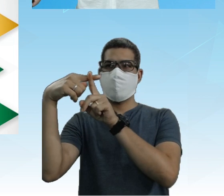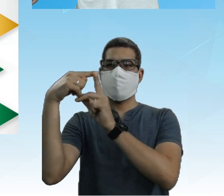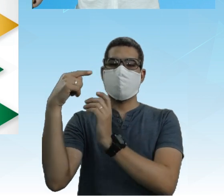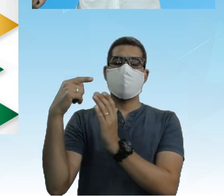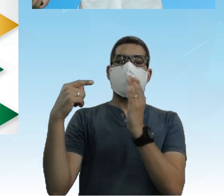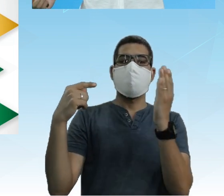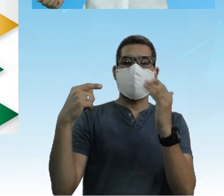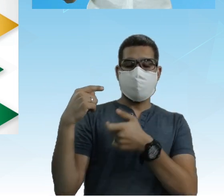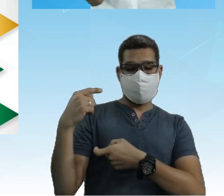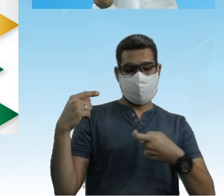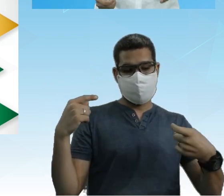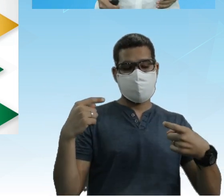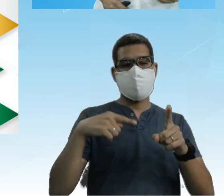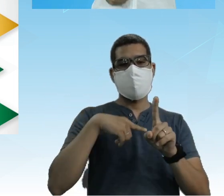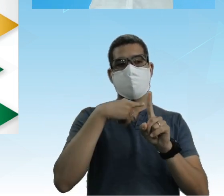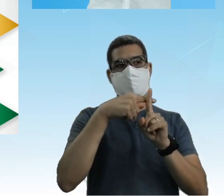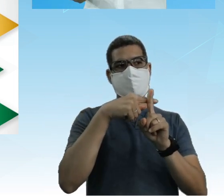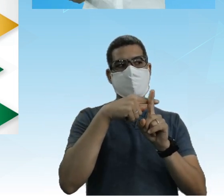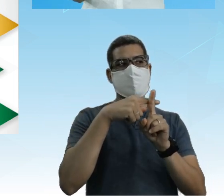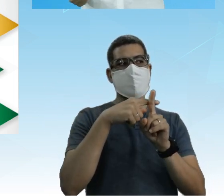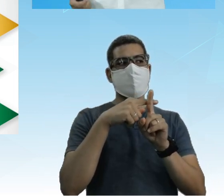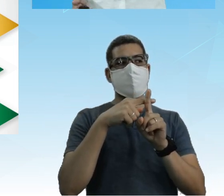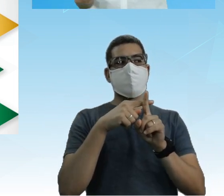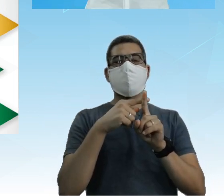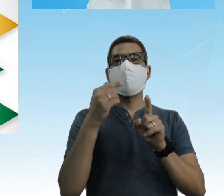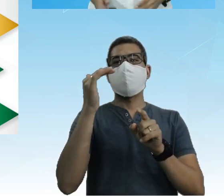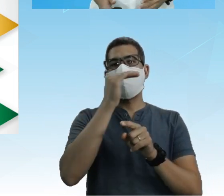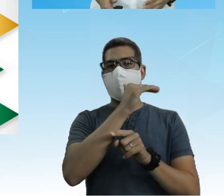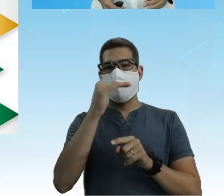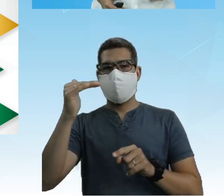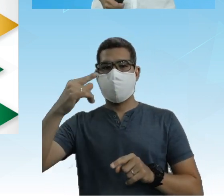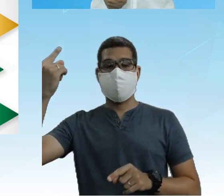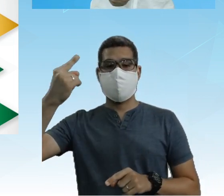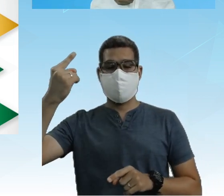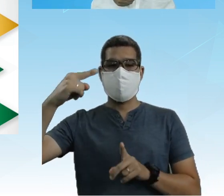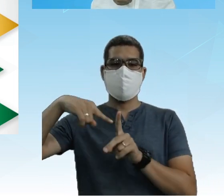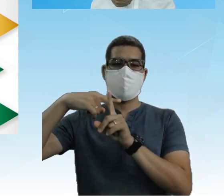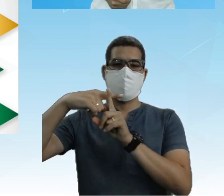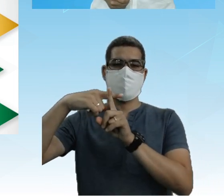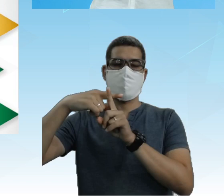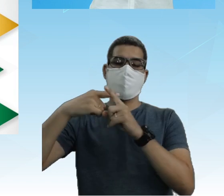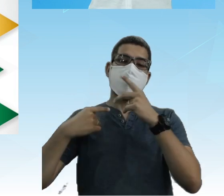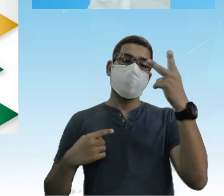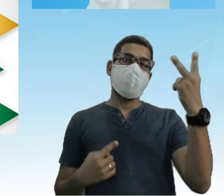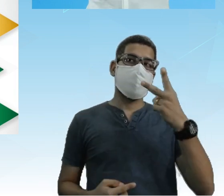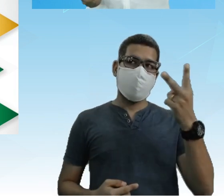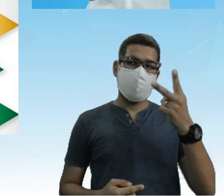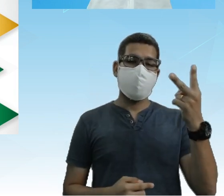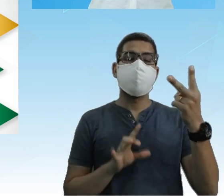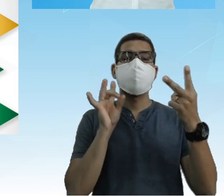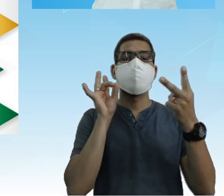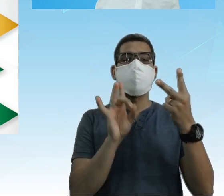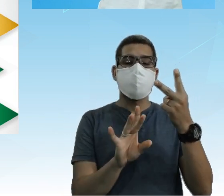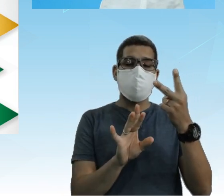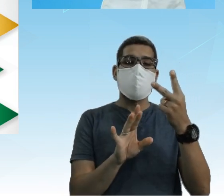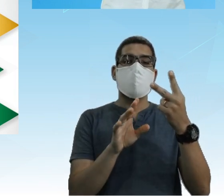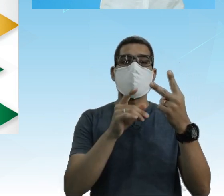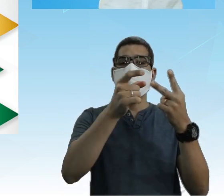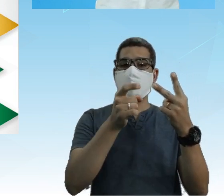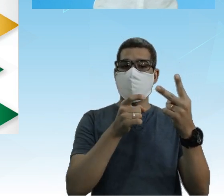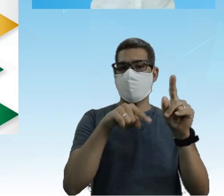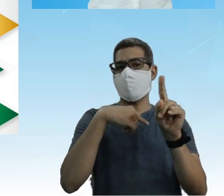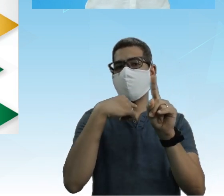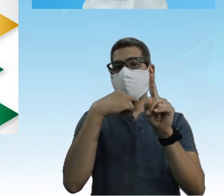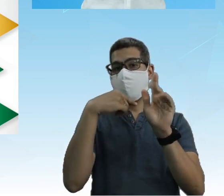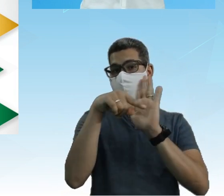lado direito Para X É positivo Então todo o primeiro quadrante Positivo No segundo quadrante Apenas os valores de X